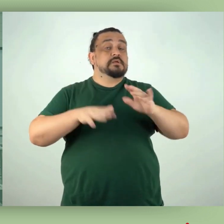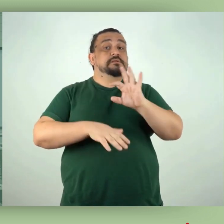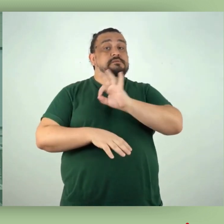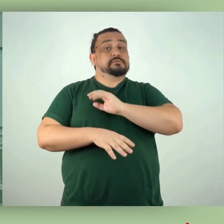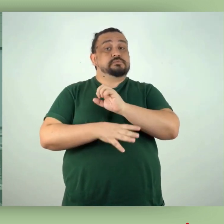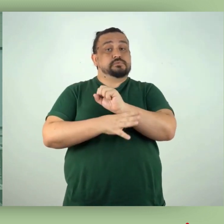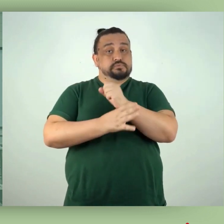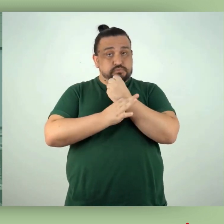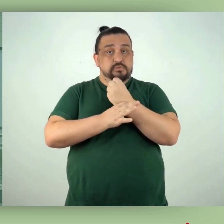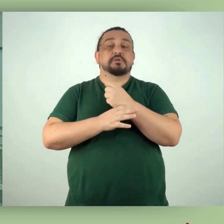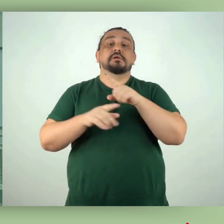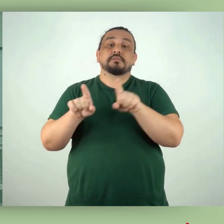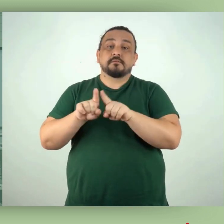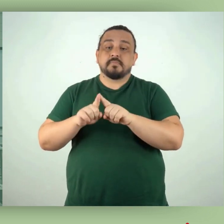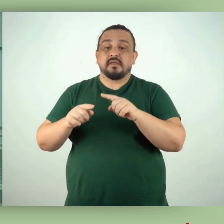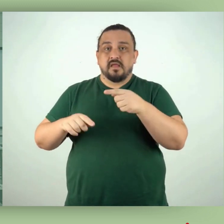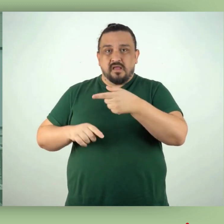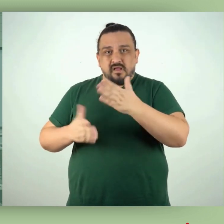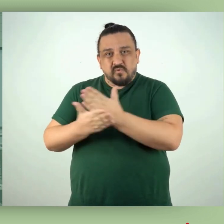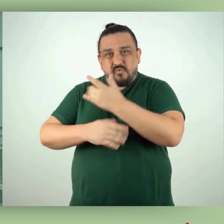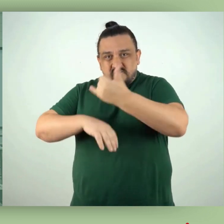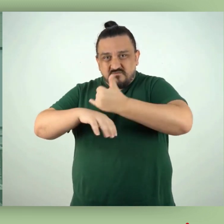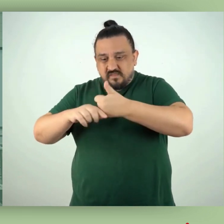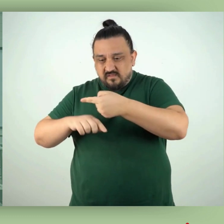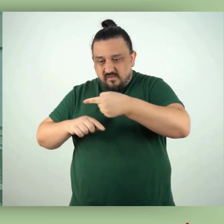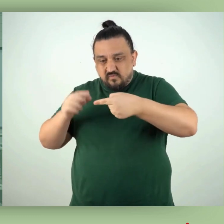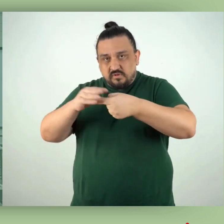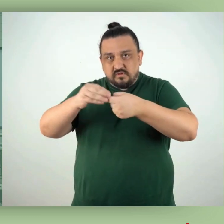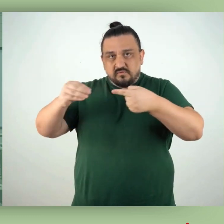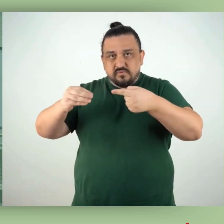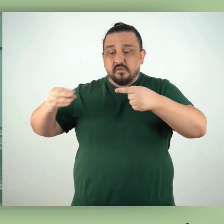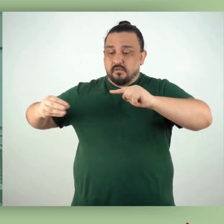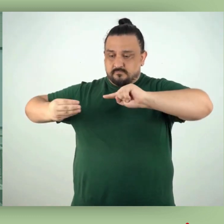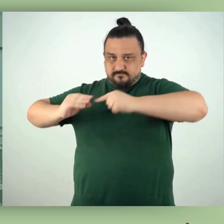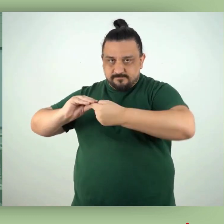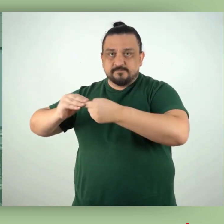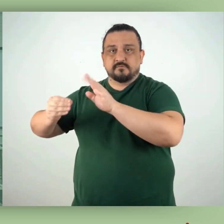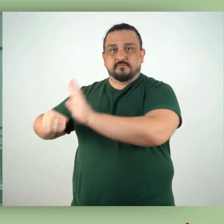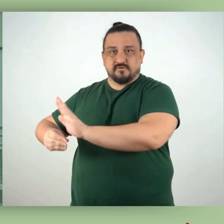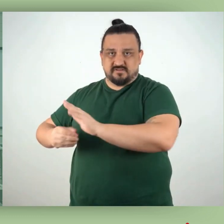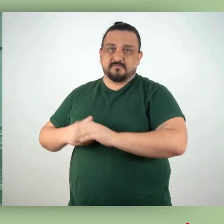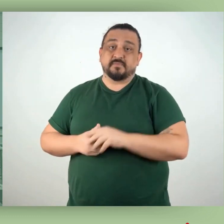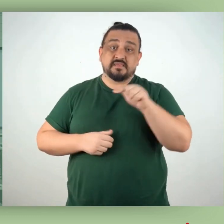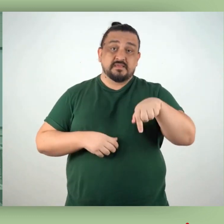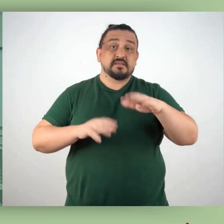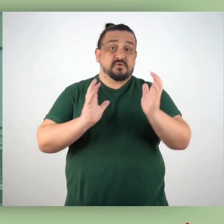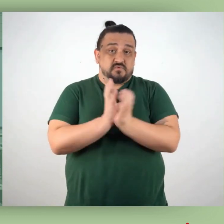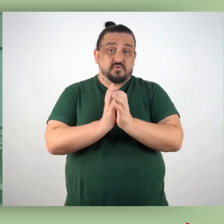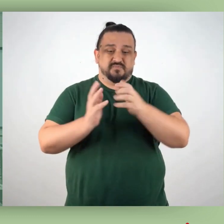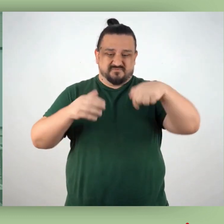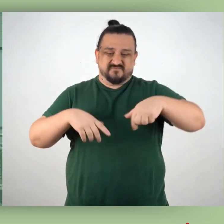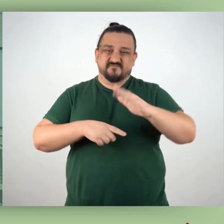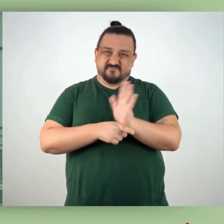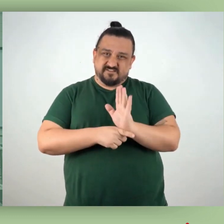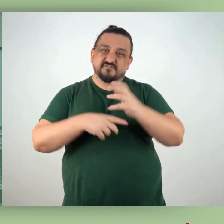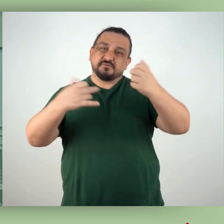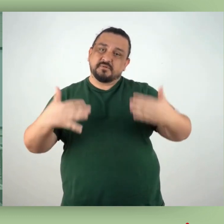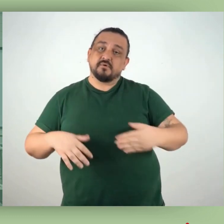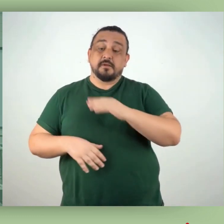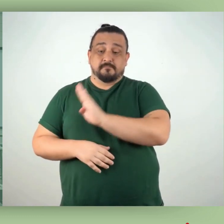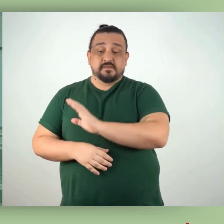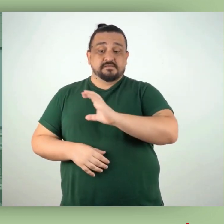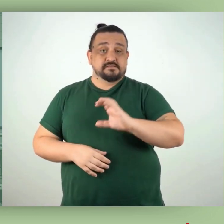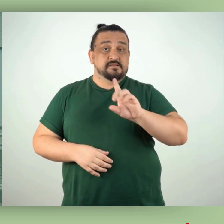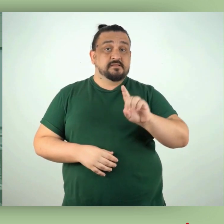a desconexão e o reencape manual de agulhas. Nesse vídeo abordamos os grupos B, C, D